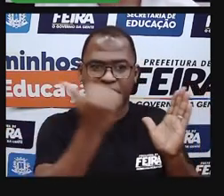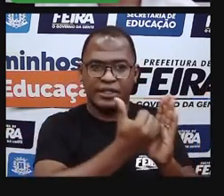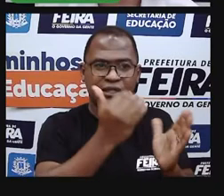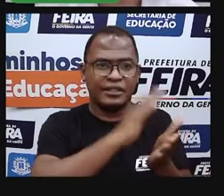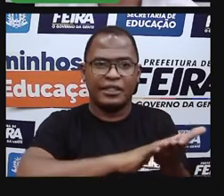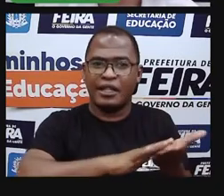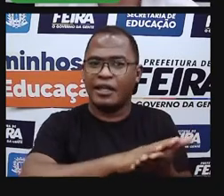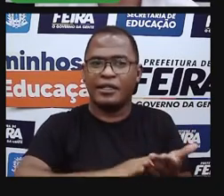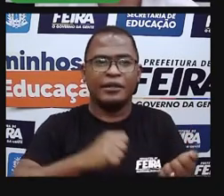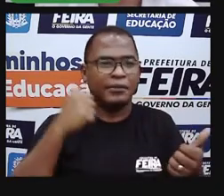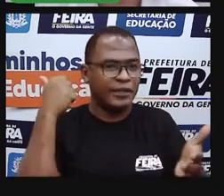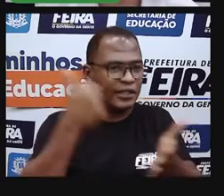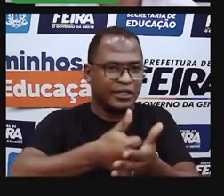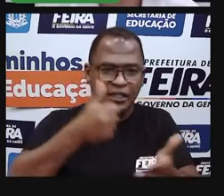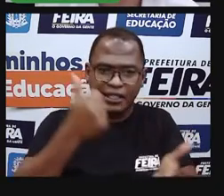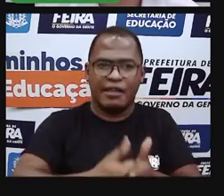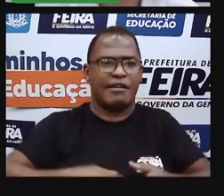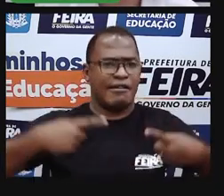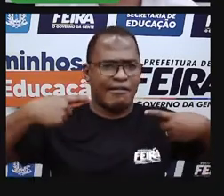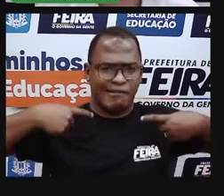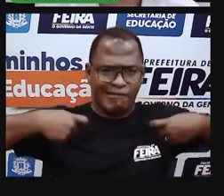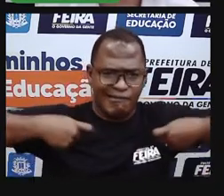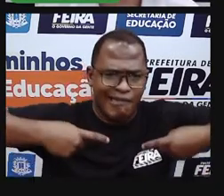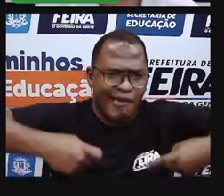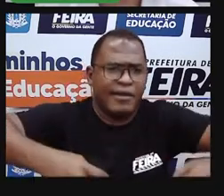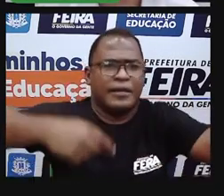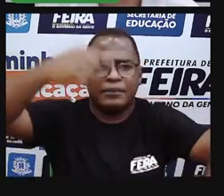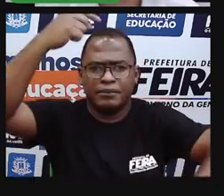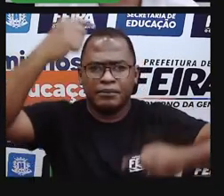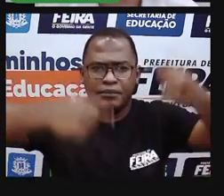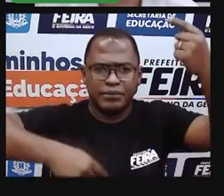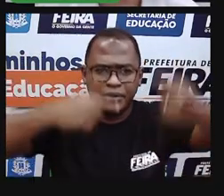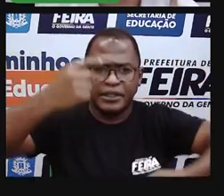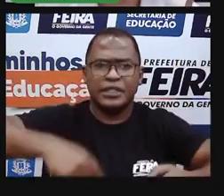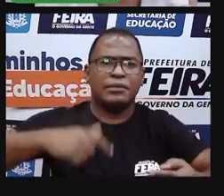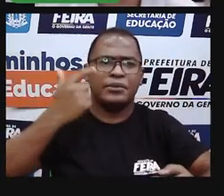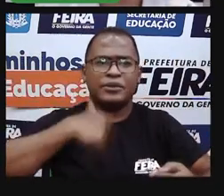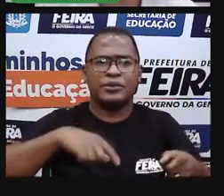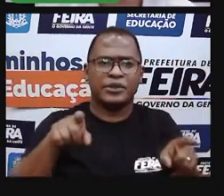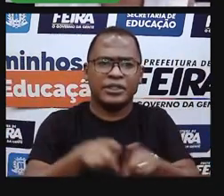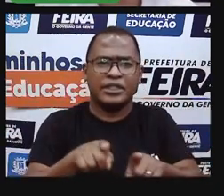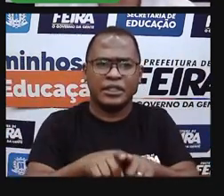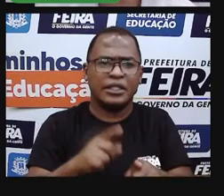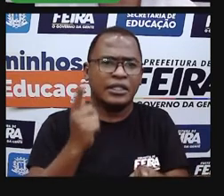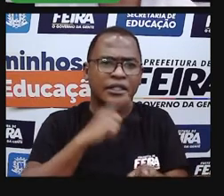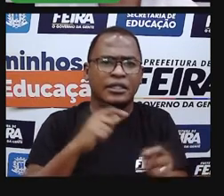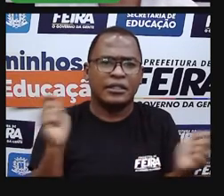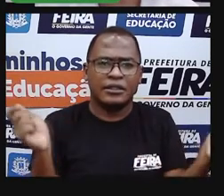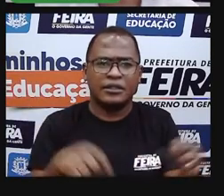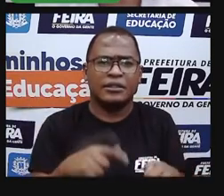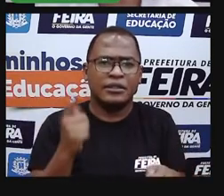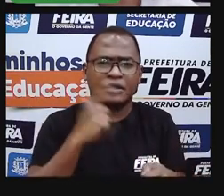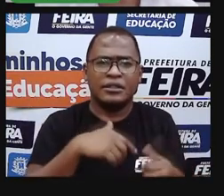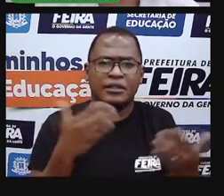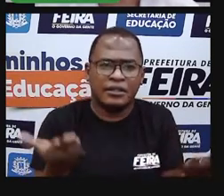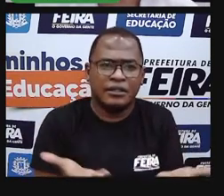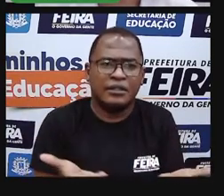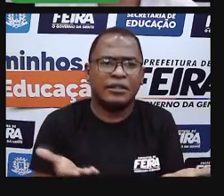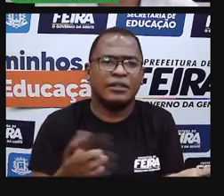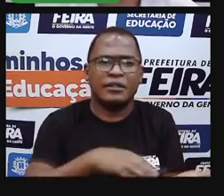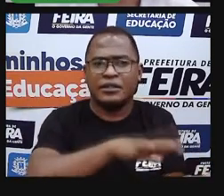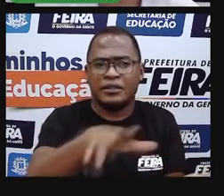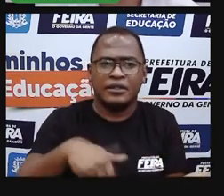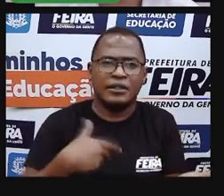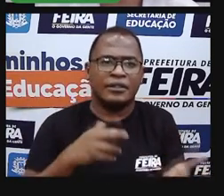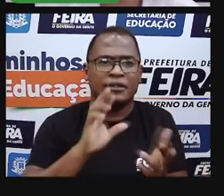de muita resiliência e certeza do que eles estão, da vida que eles levam e dos direitos, sobretudo, que eles têm. Então, elas são